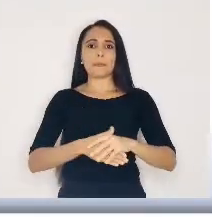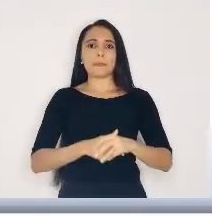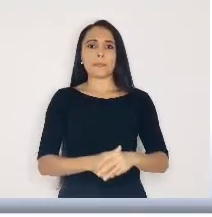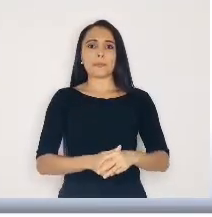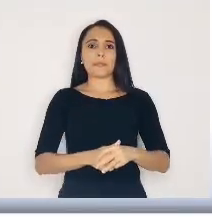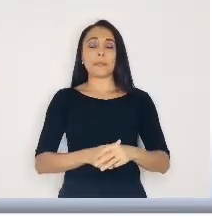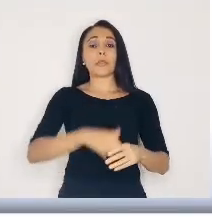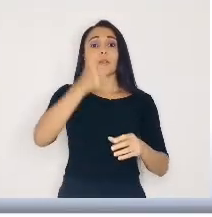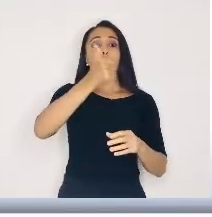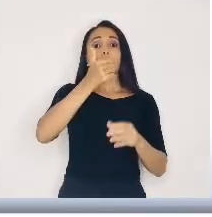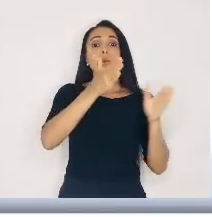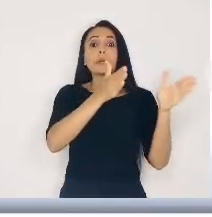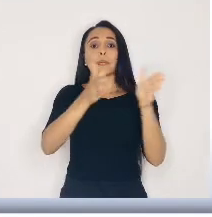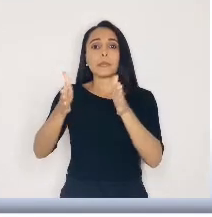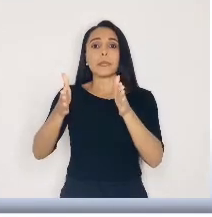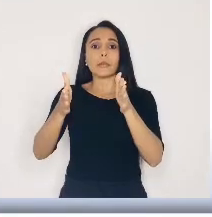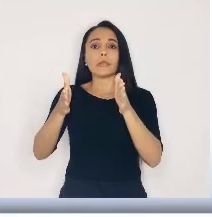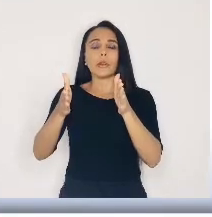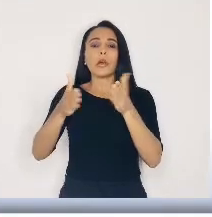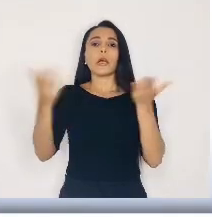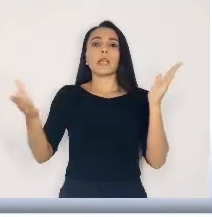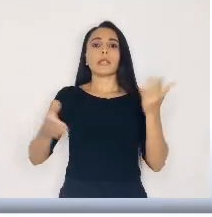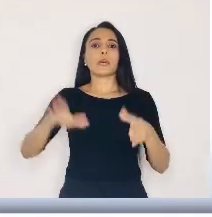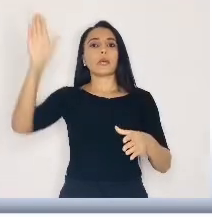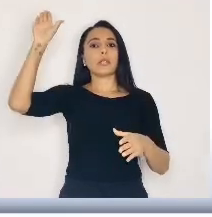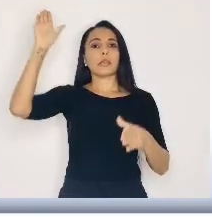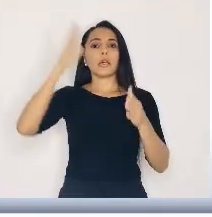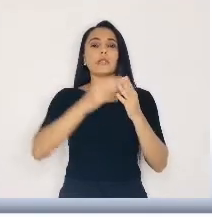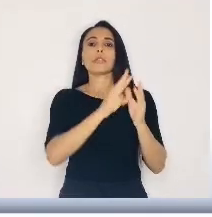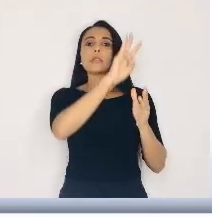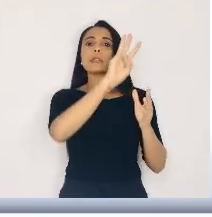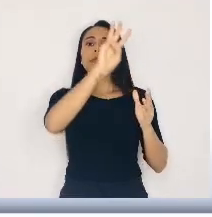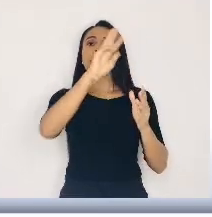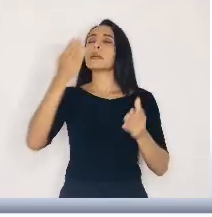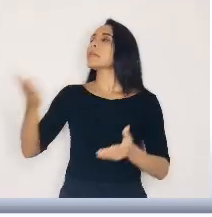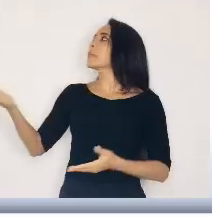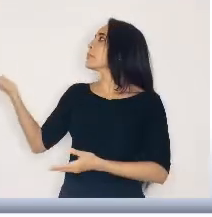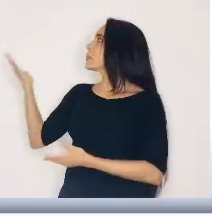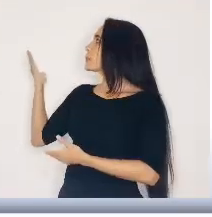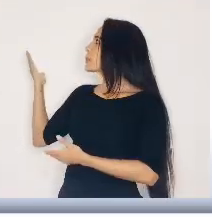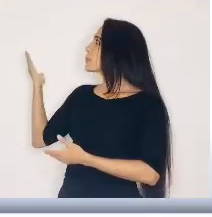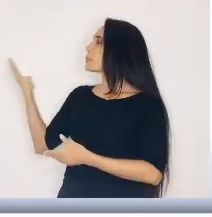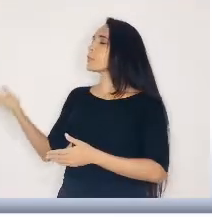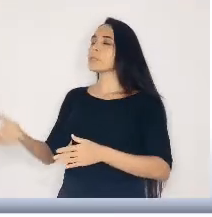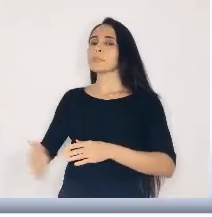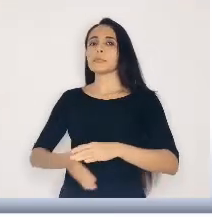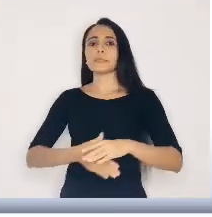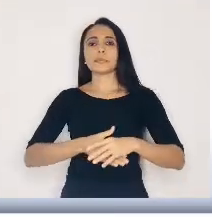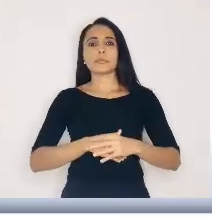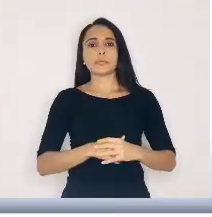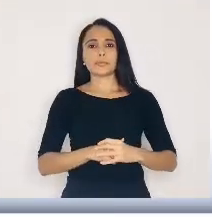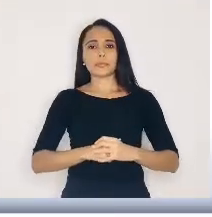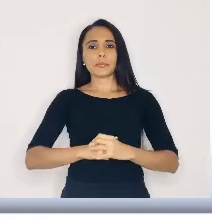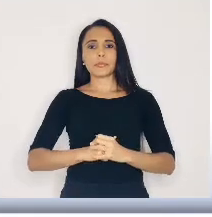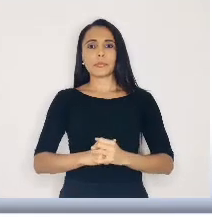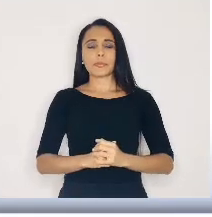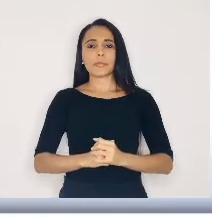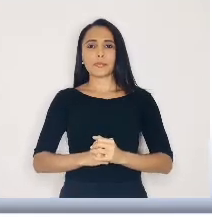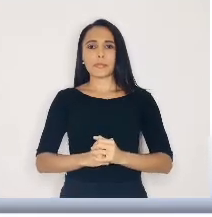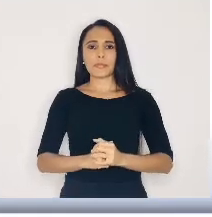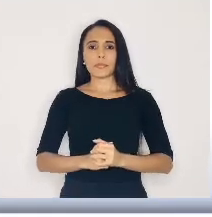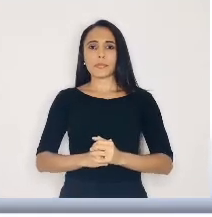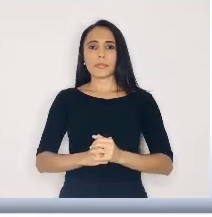Primeiro passo. O candidato deve entrar no site www.educacão.pe